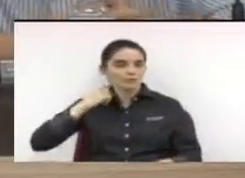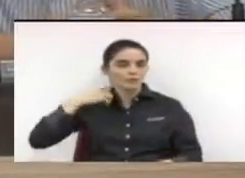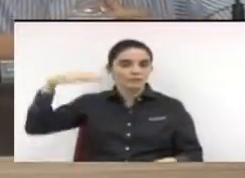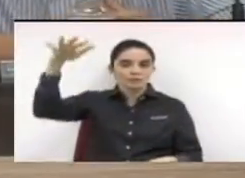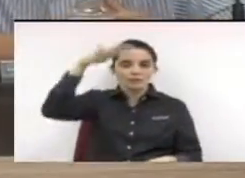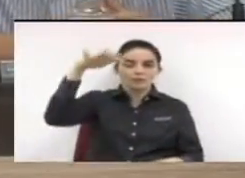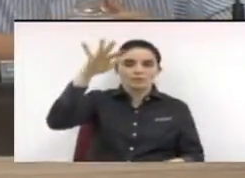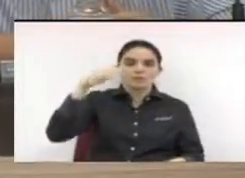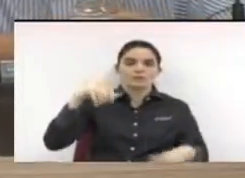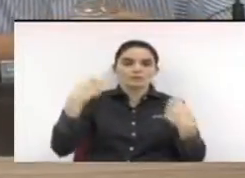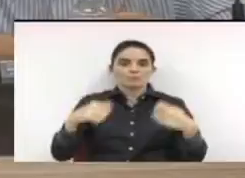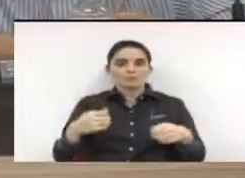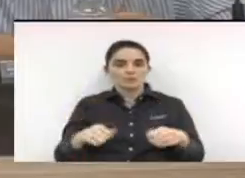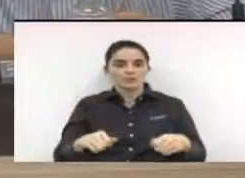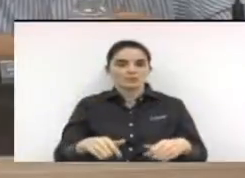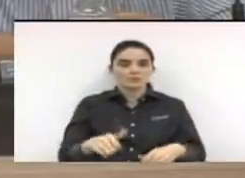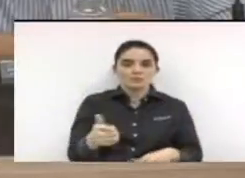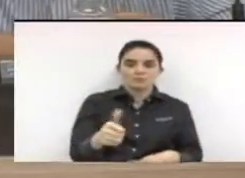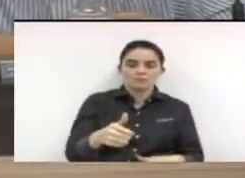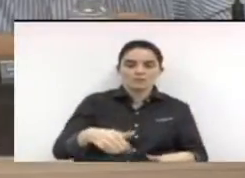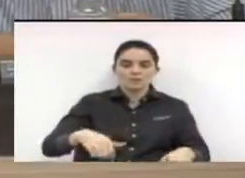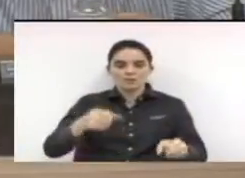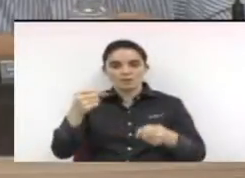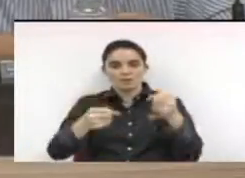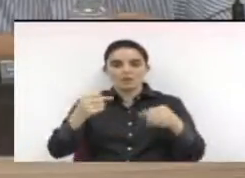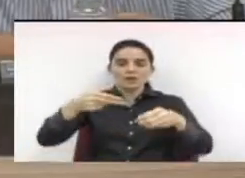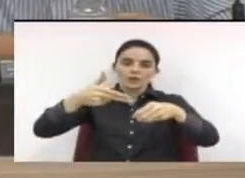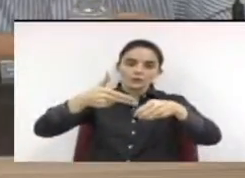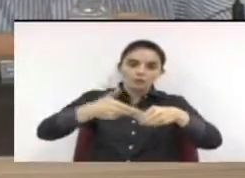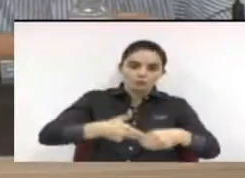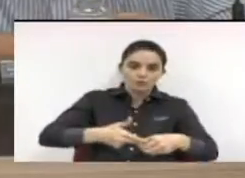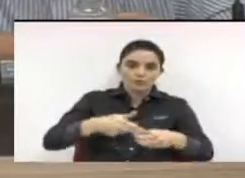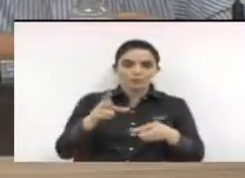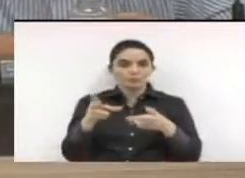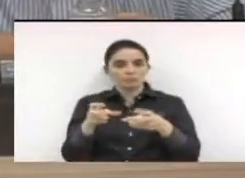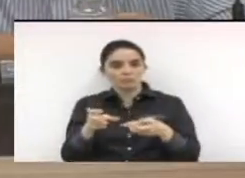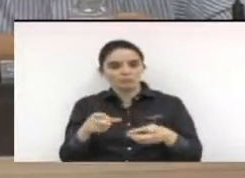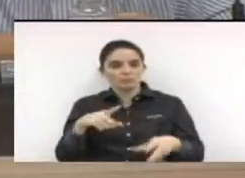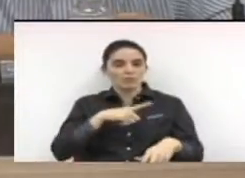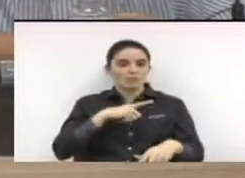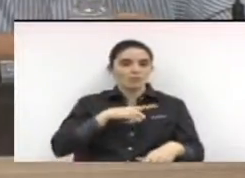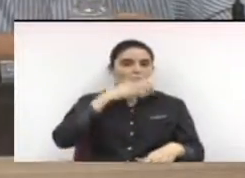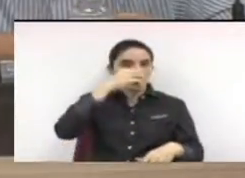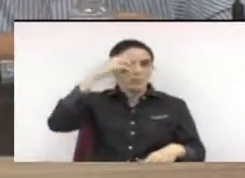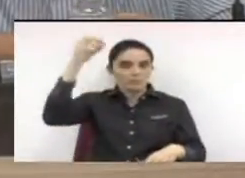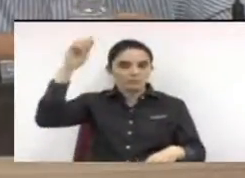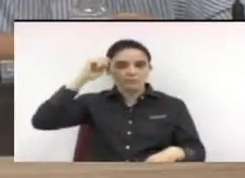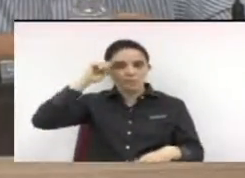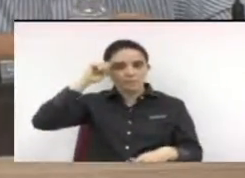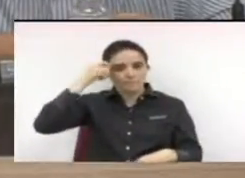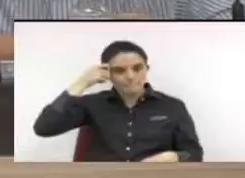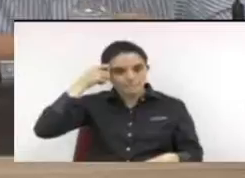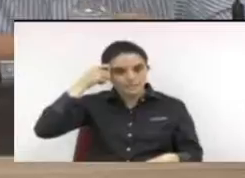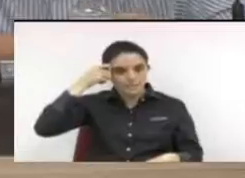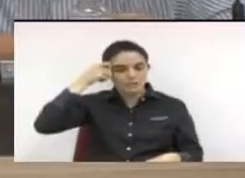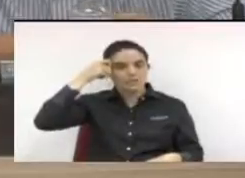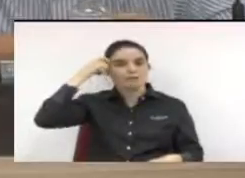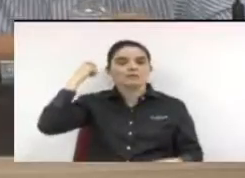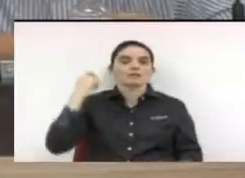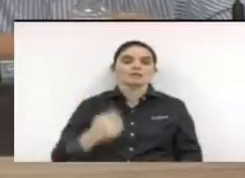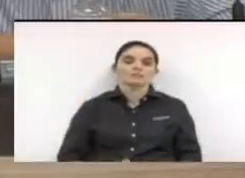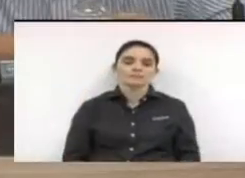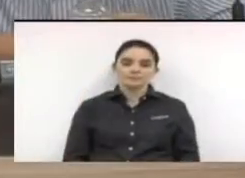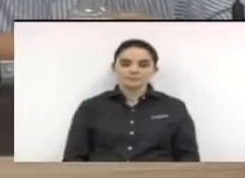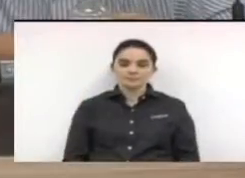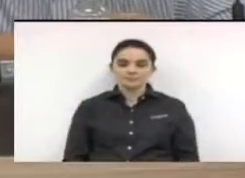atmosférica por meio da avaliação da emissão da fumaça preta de veículos movido a óleo diesel e